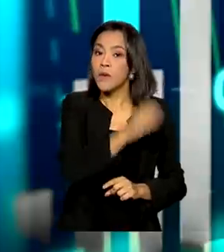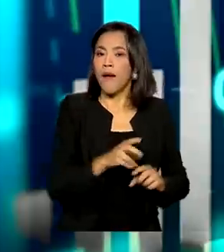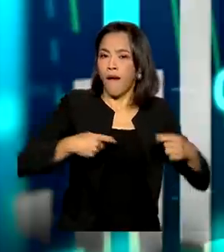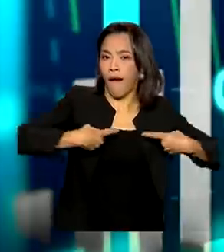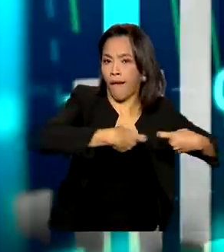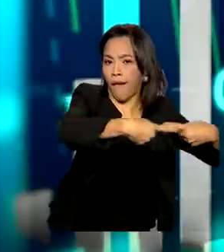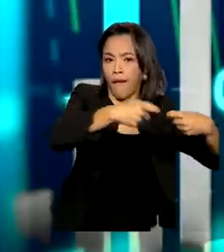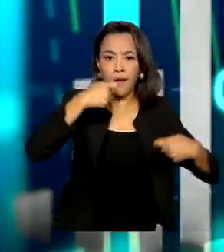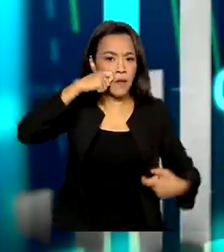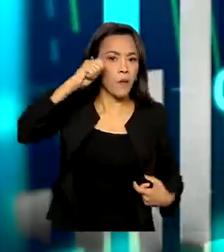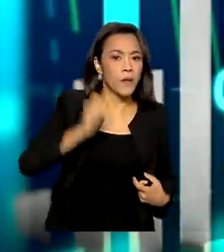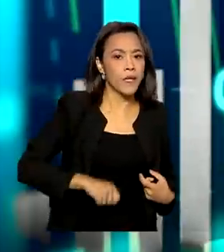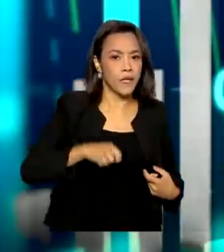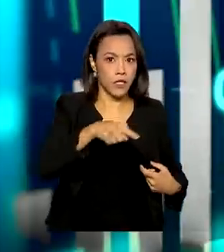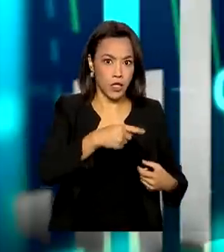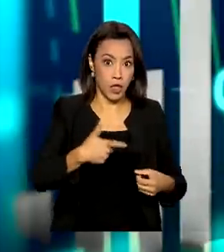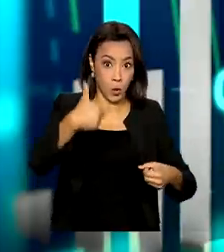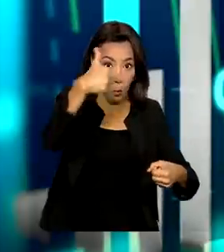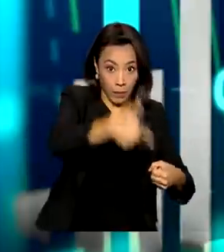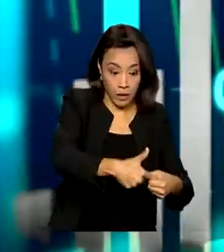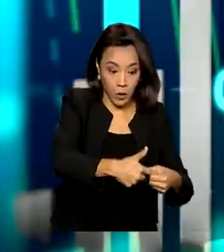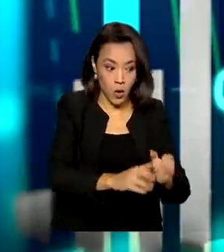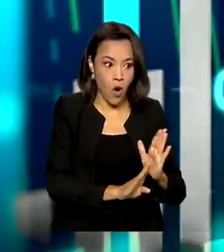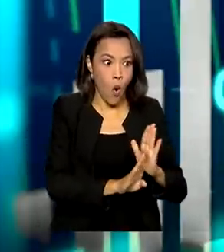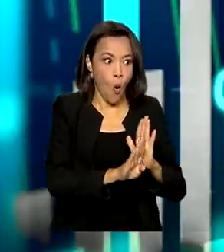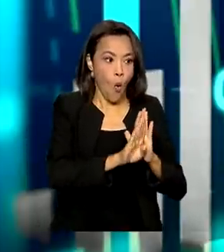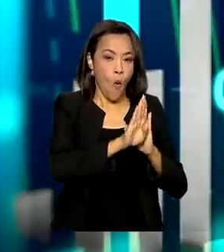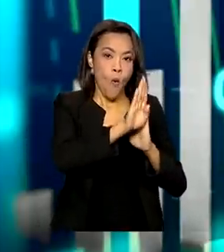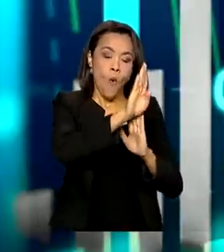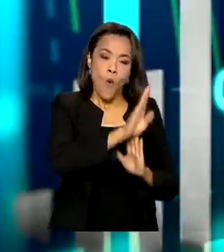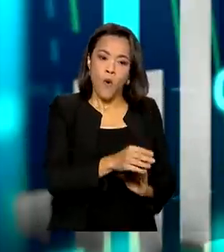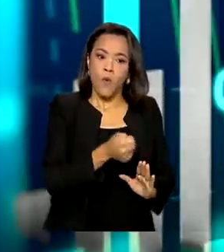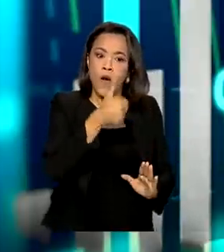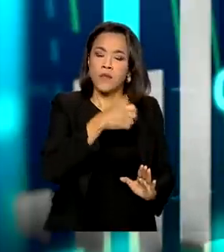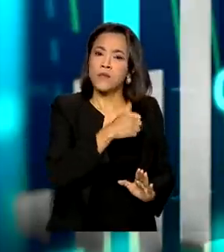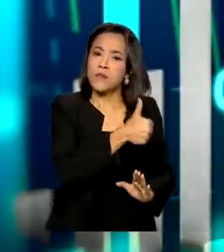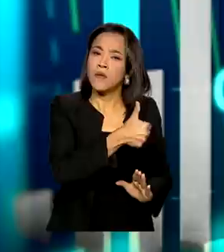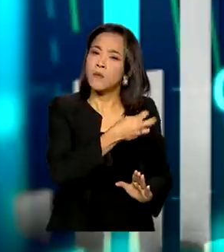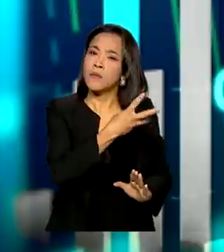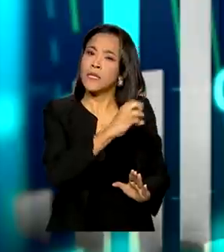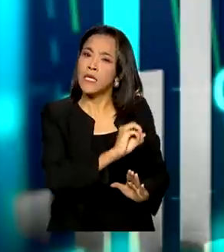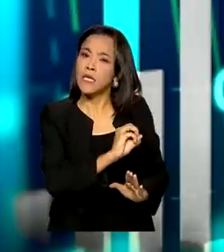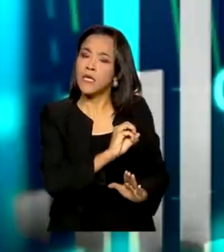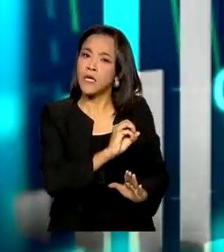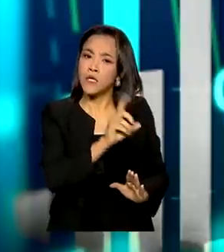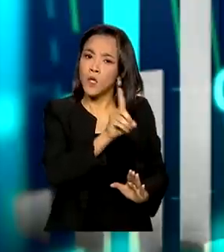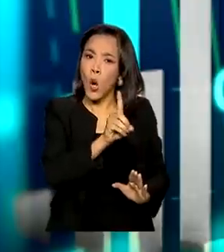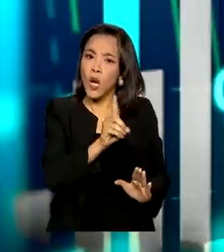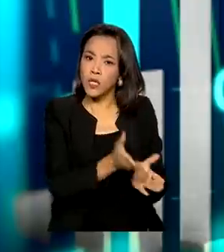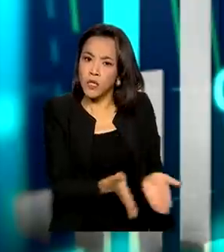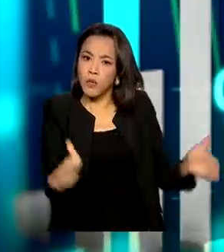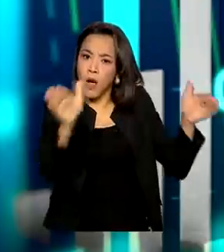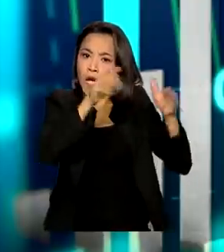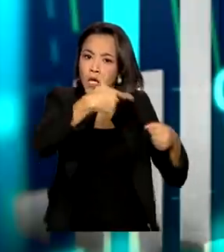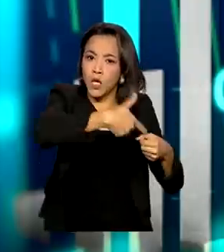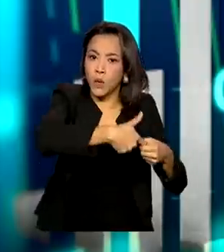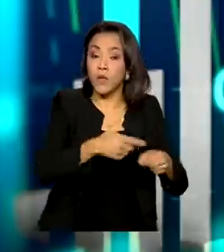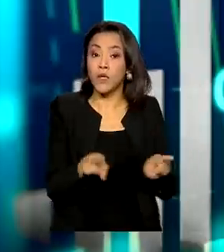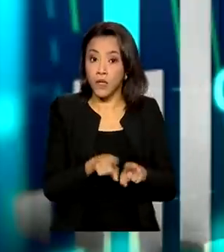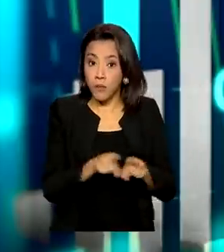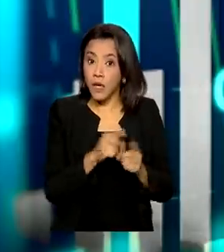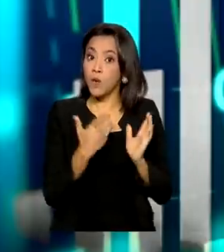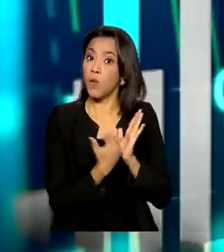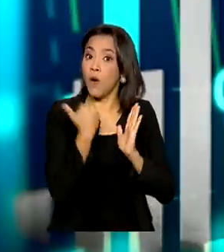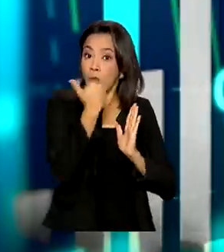fez com que o preço do barril do petróleo disparasse, chegando a quase 130 dólares, e também o aumento da taxa Selic,